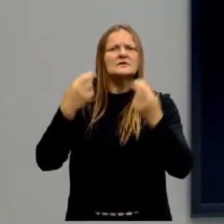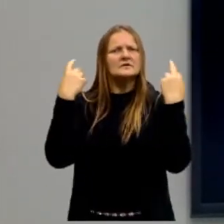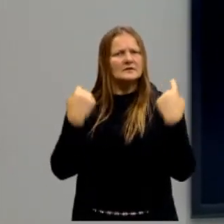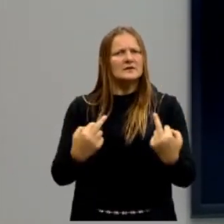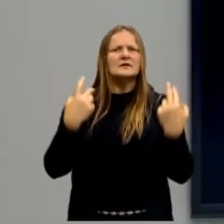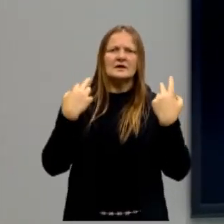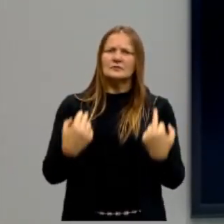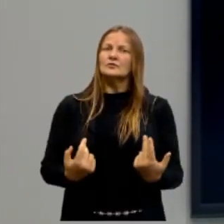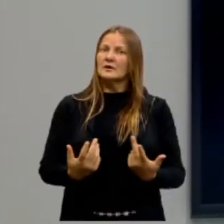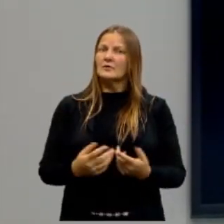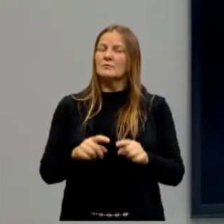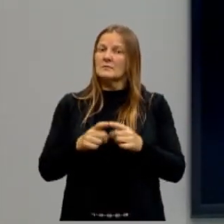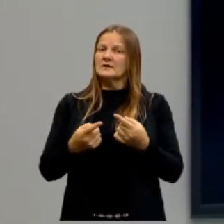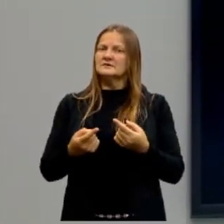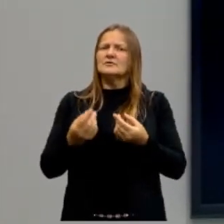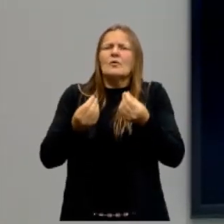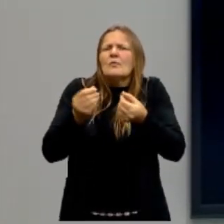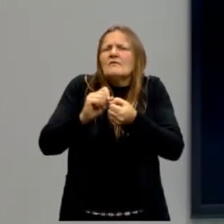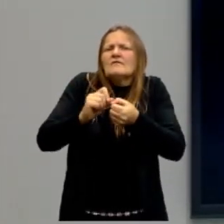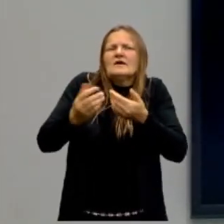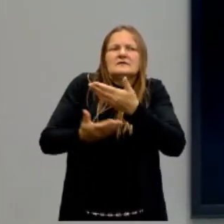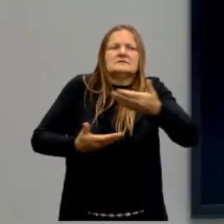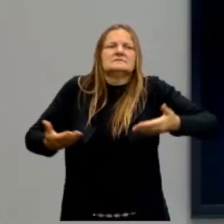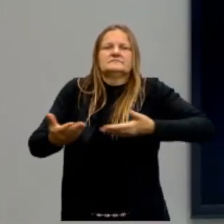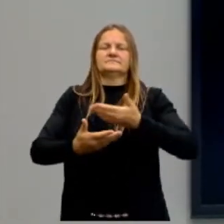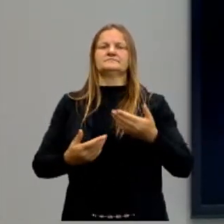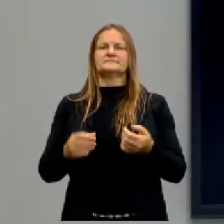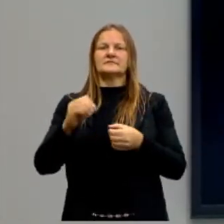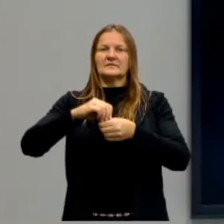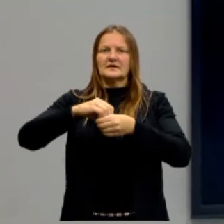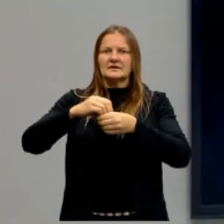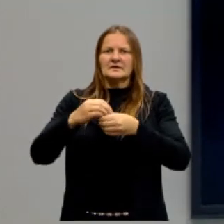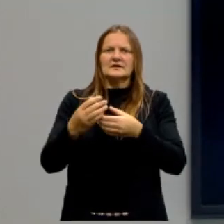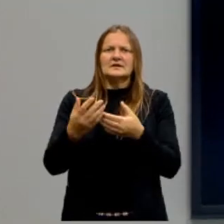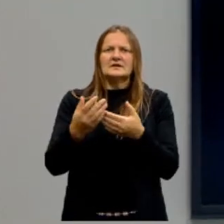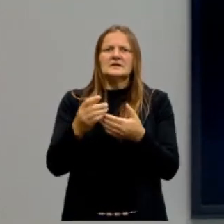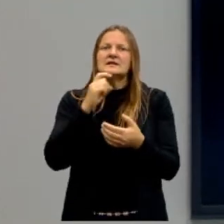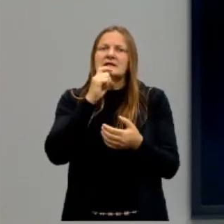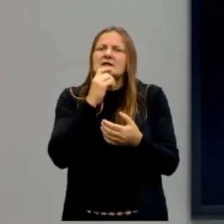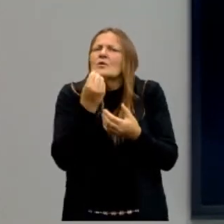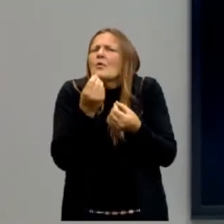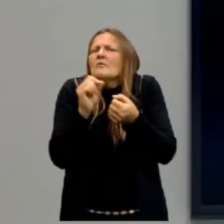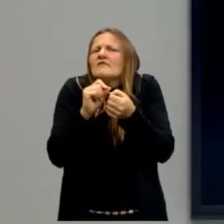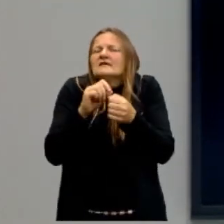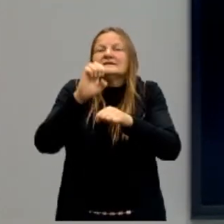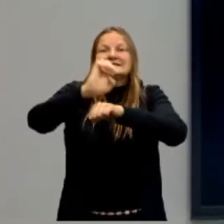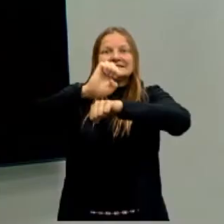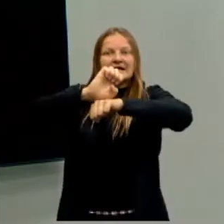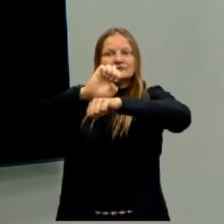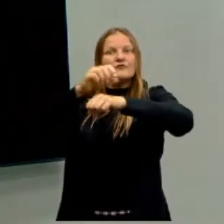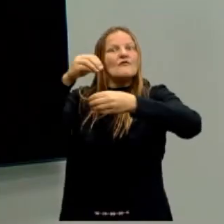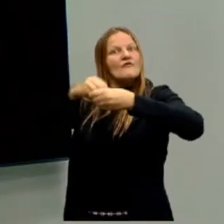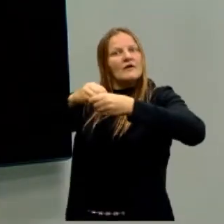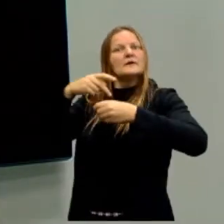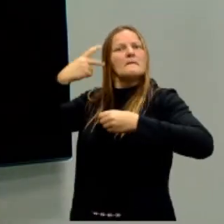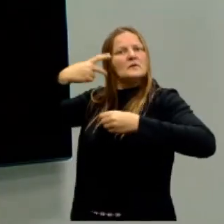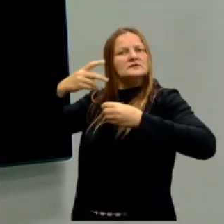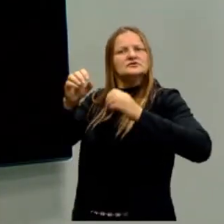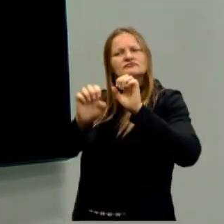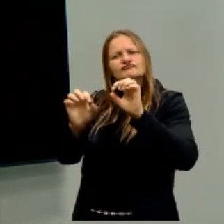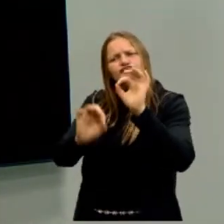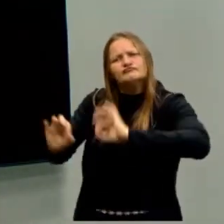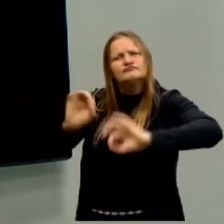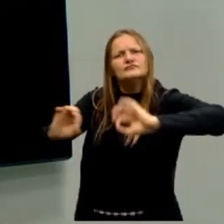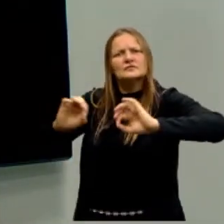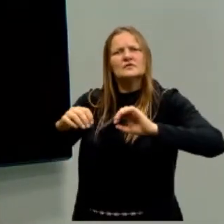defesa natural, mas uma defesa artificial, porque dentro de um Estado de natureza sem o Estado mesmo, sem a organização política, nós somos